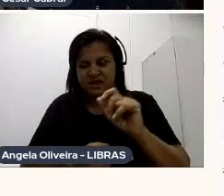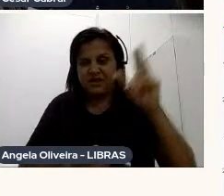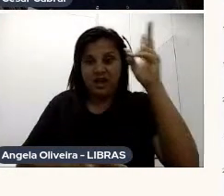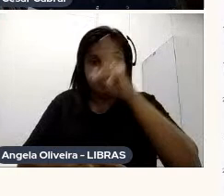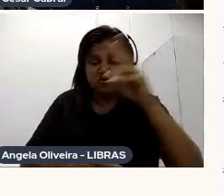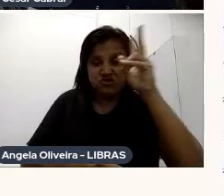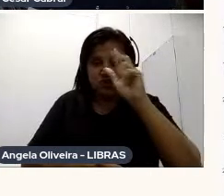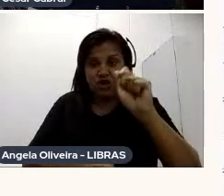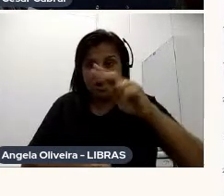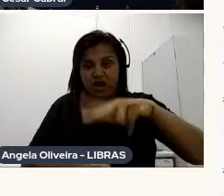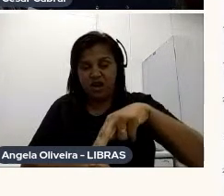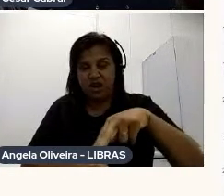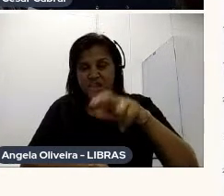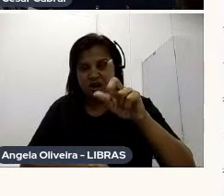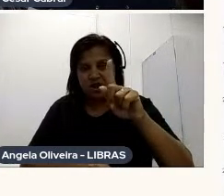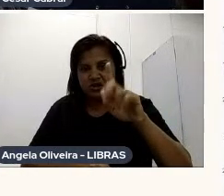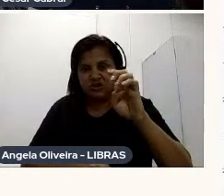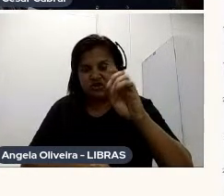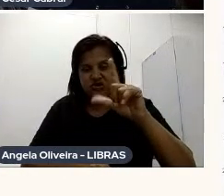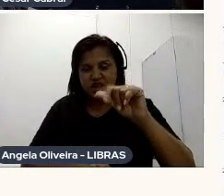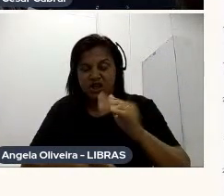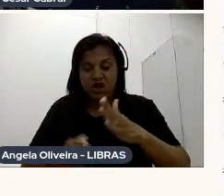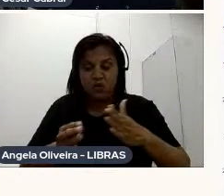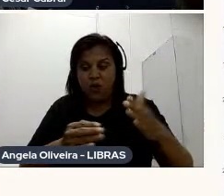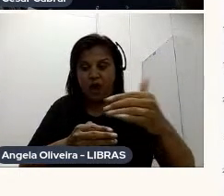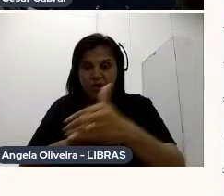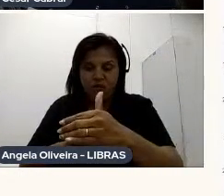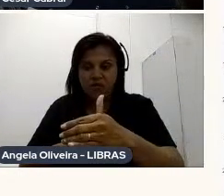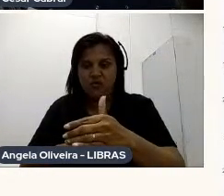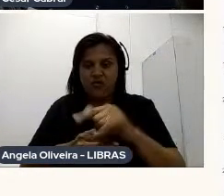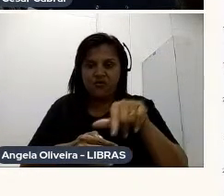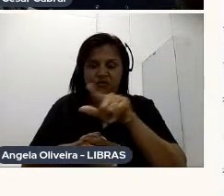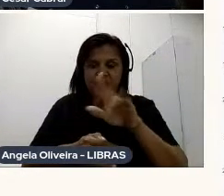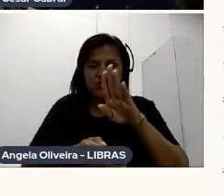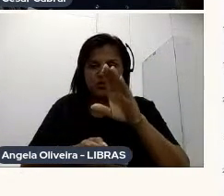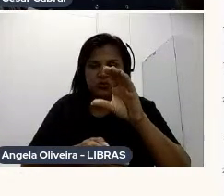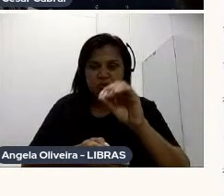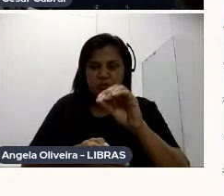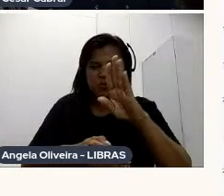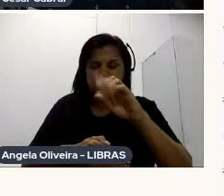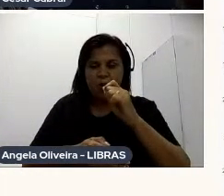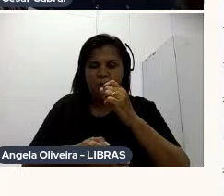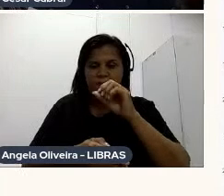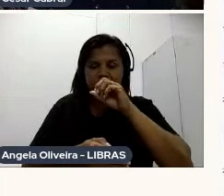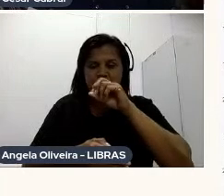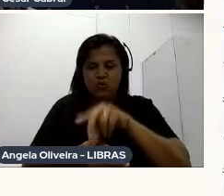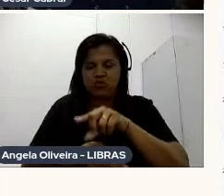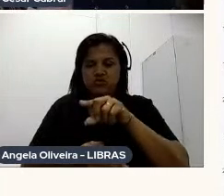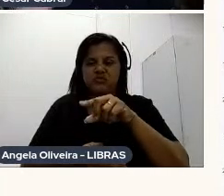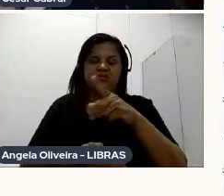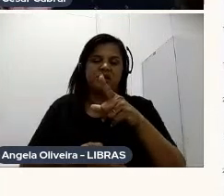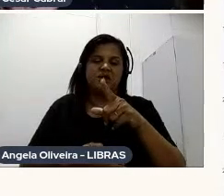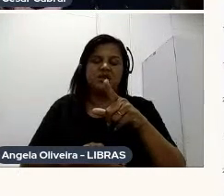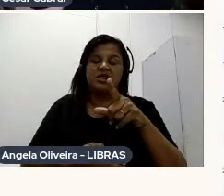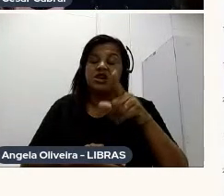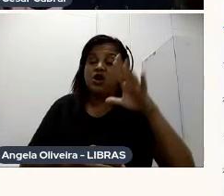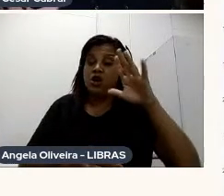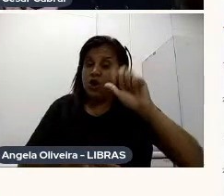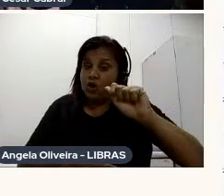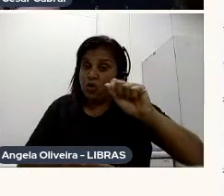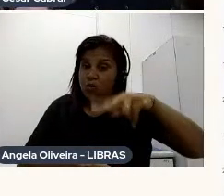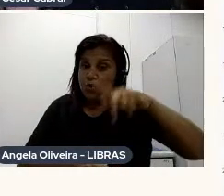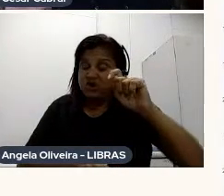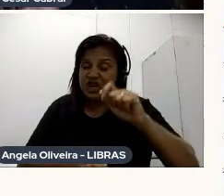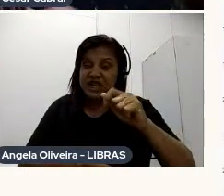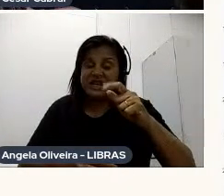Angeli Com a história Com a curva Fictícia do Bob Cuspe O Angeli decide matar O seu